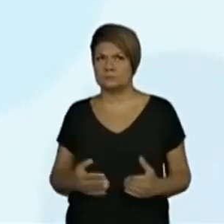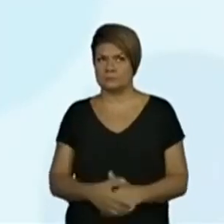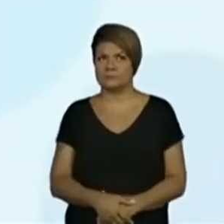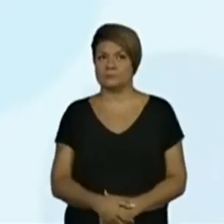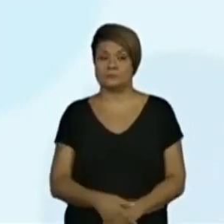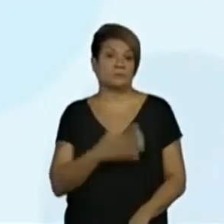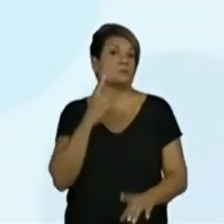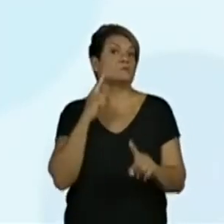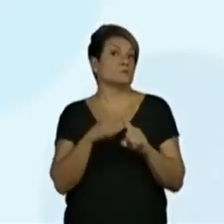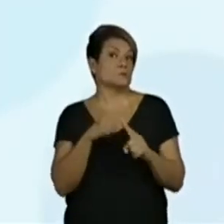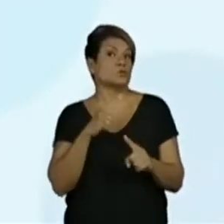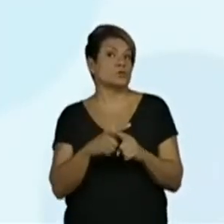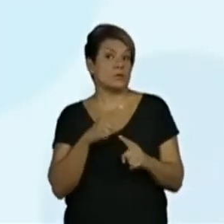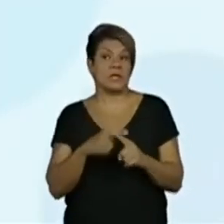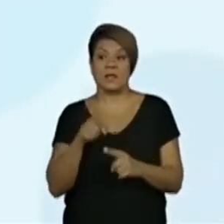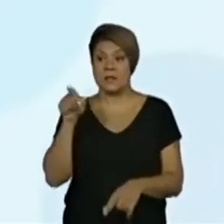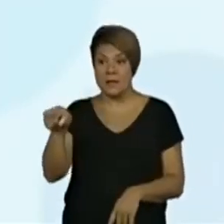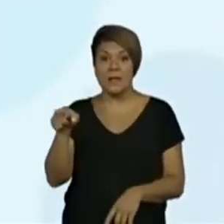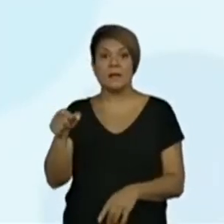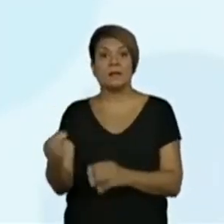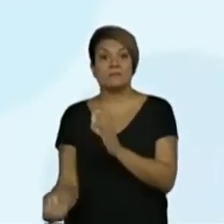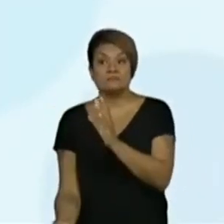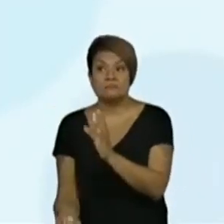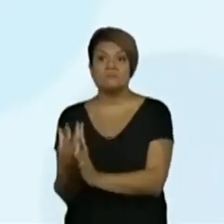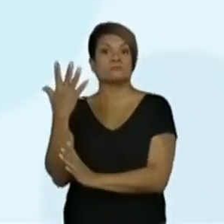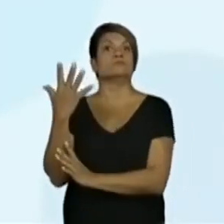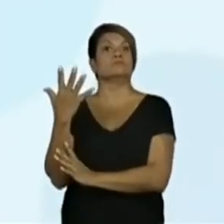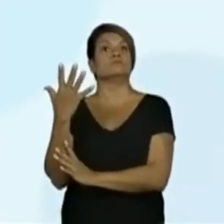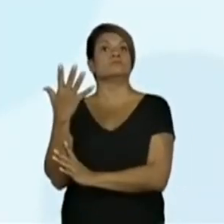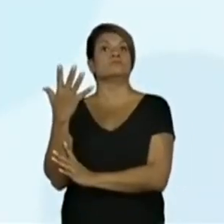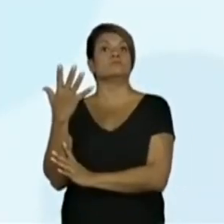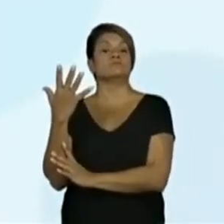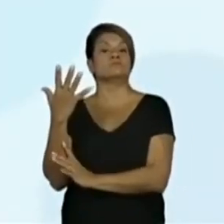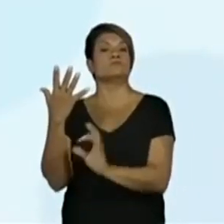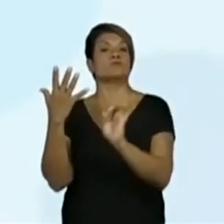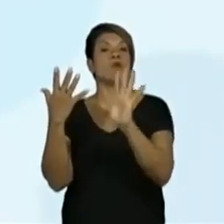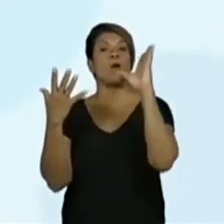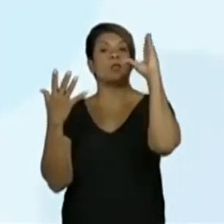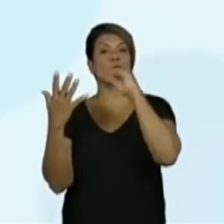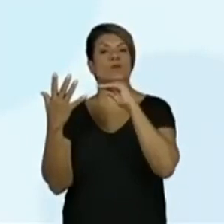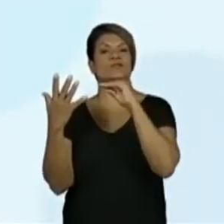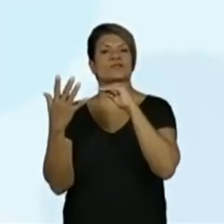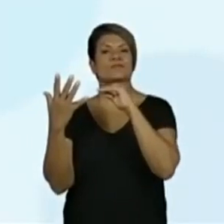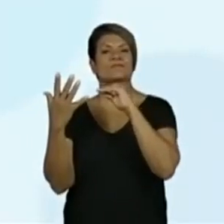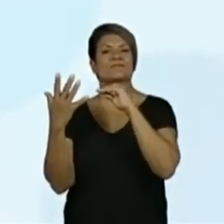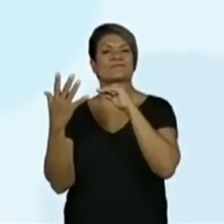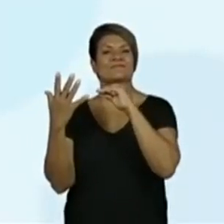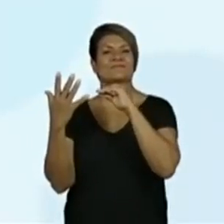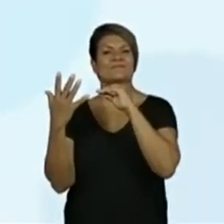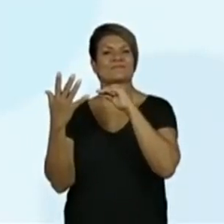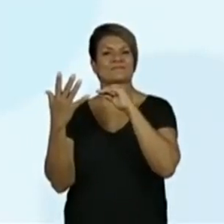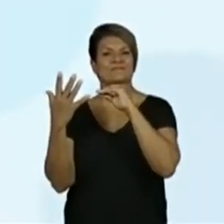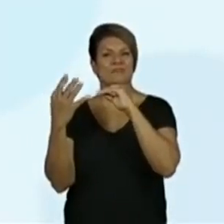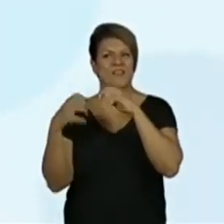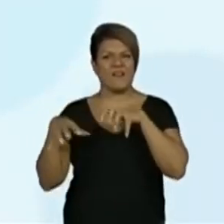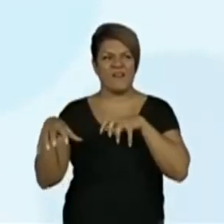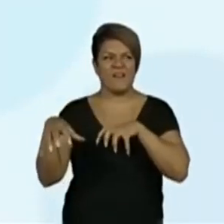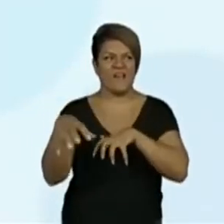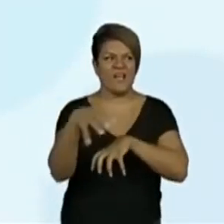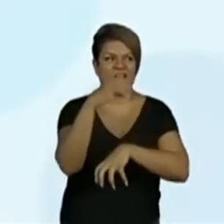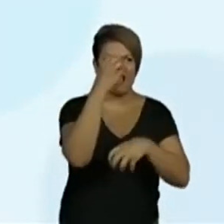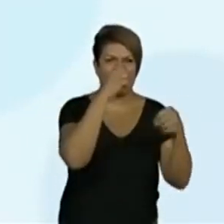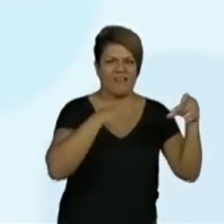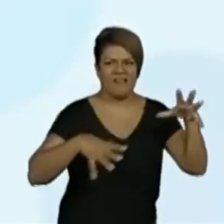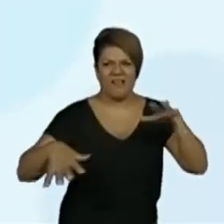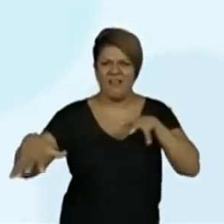Porque só aparecia de noite para assombrar a paz do reino do Lago Verde. Olha